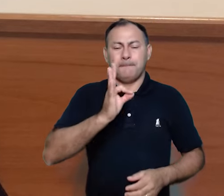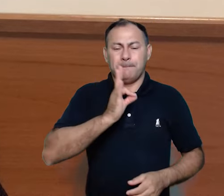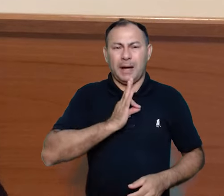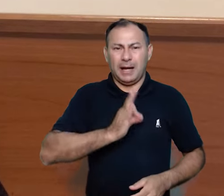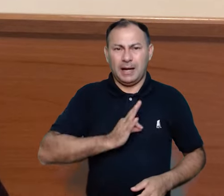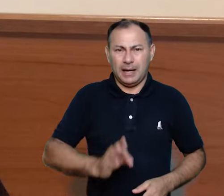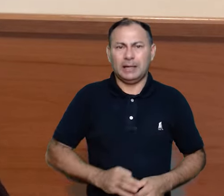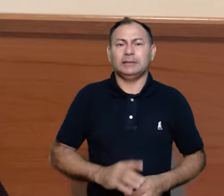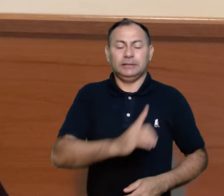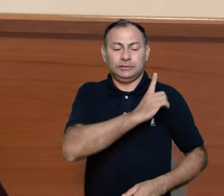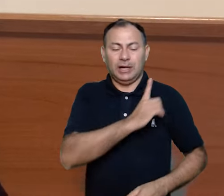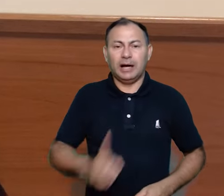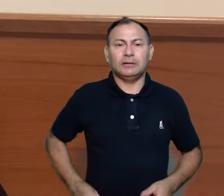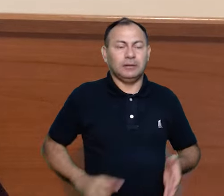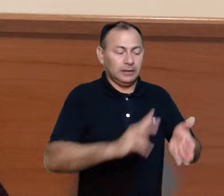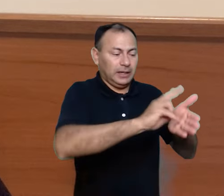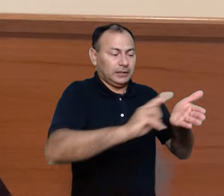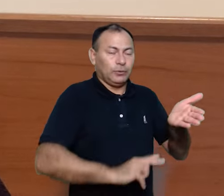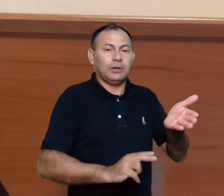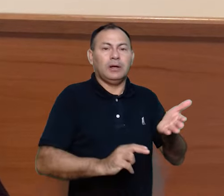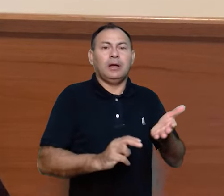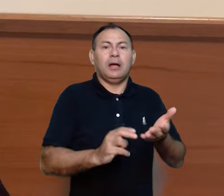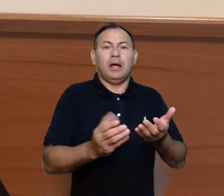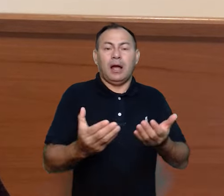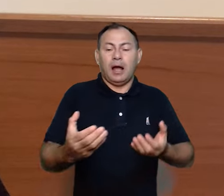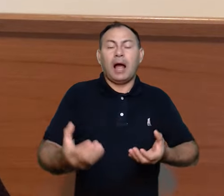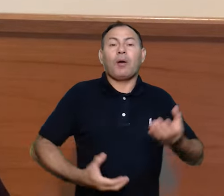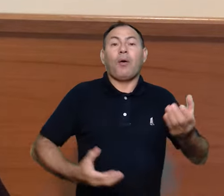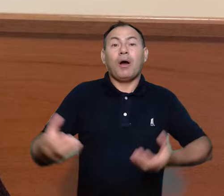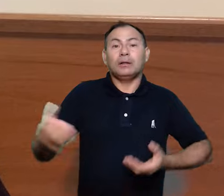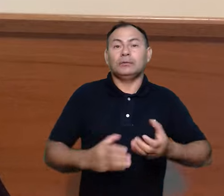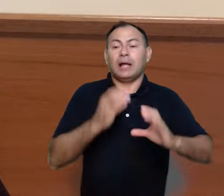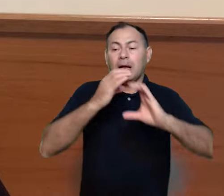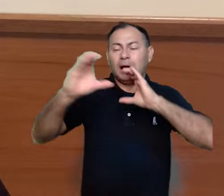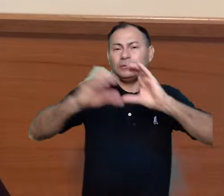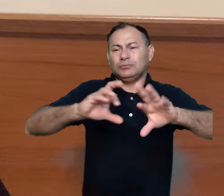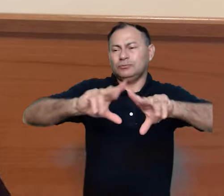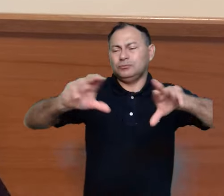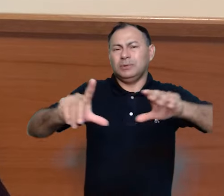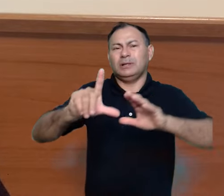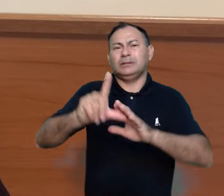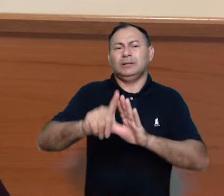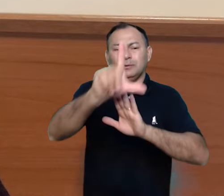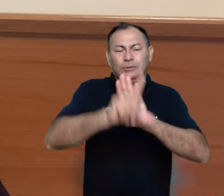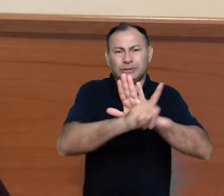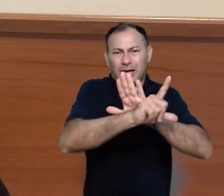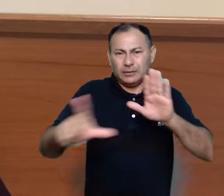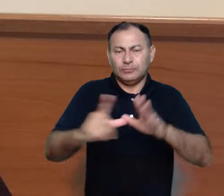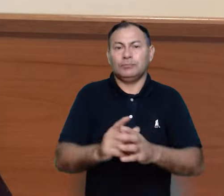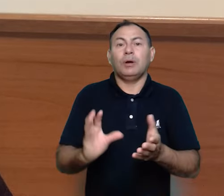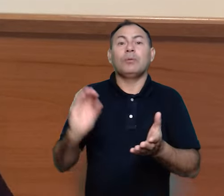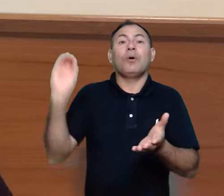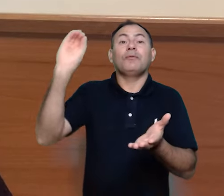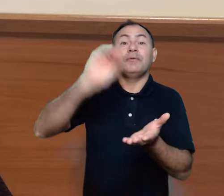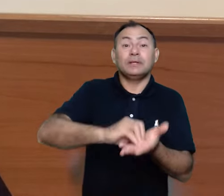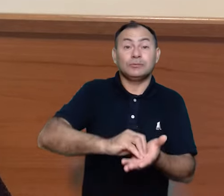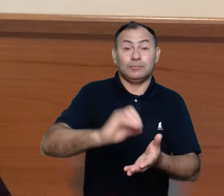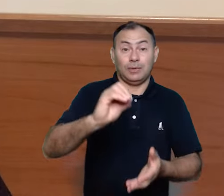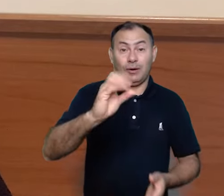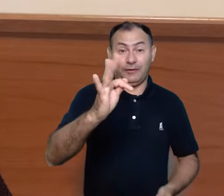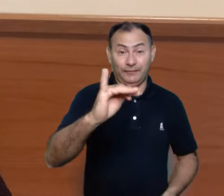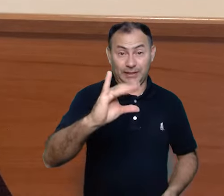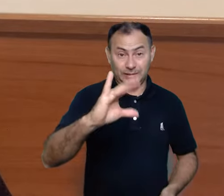diáconos, leitores, acólitos, cantores, turiferários, etc. Um ofício também